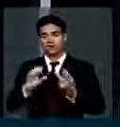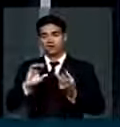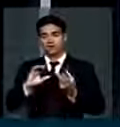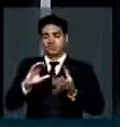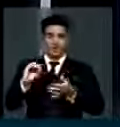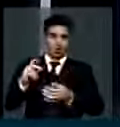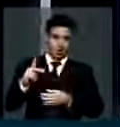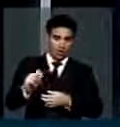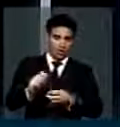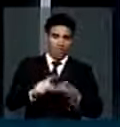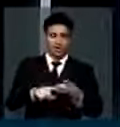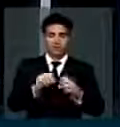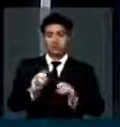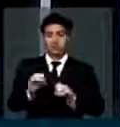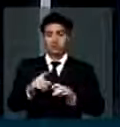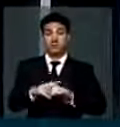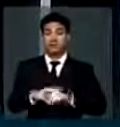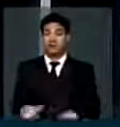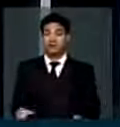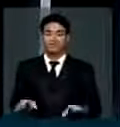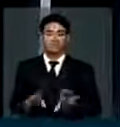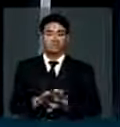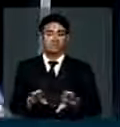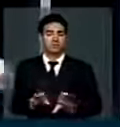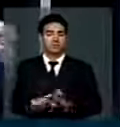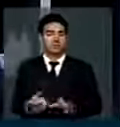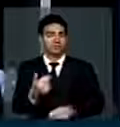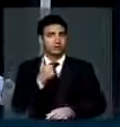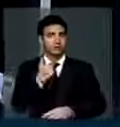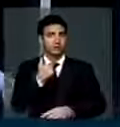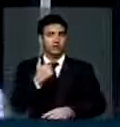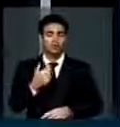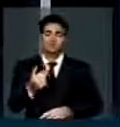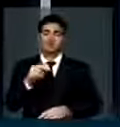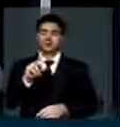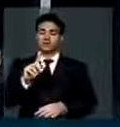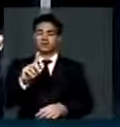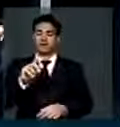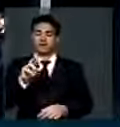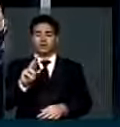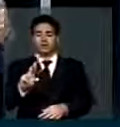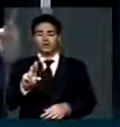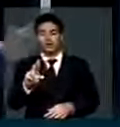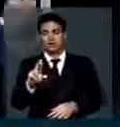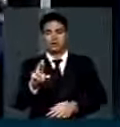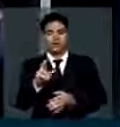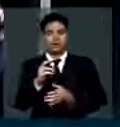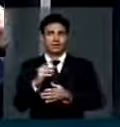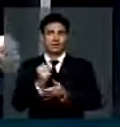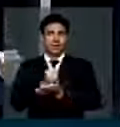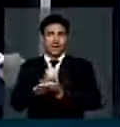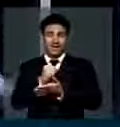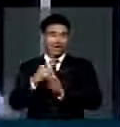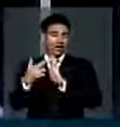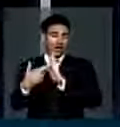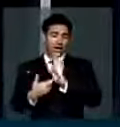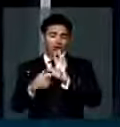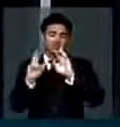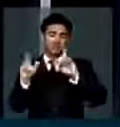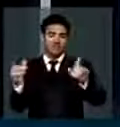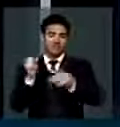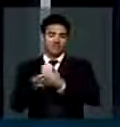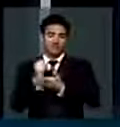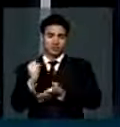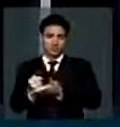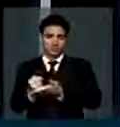área de educação, mas não podemos também dar o RDC aqui, o regime diferenciado de contratação para a construção dos galpões